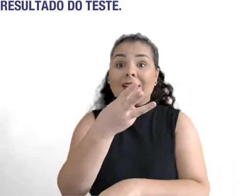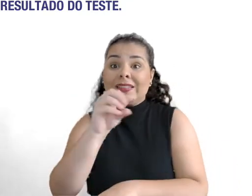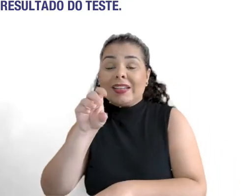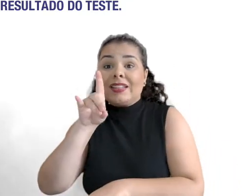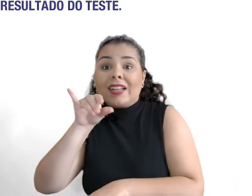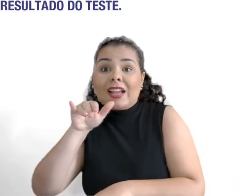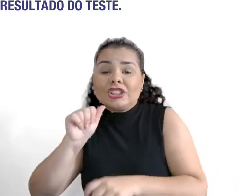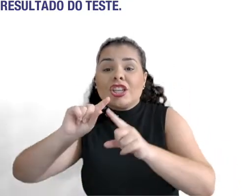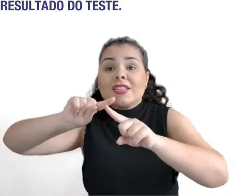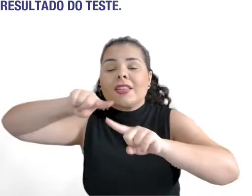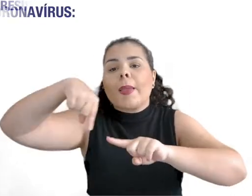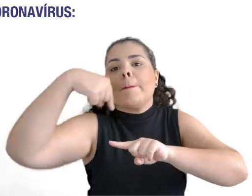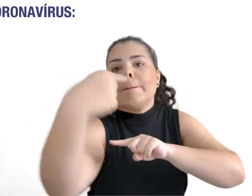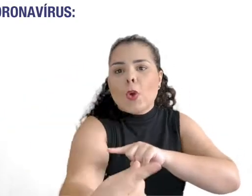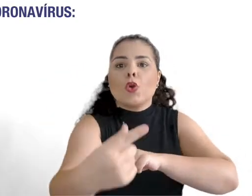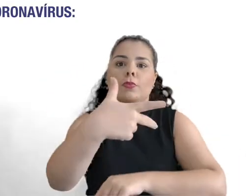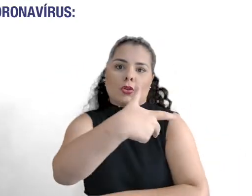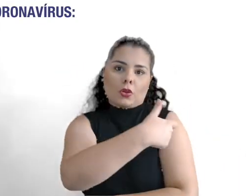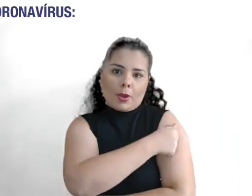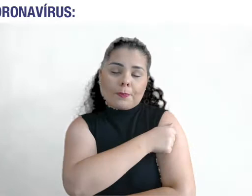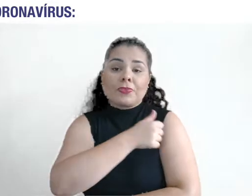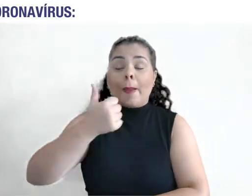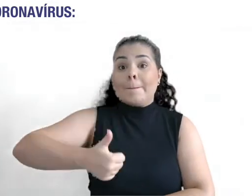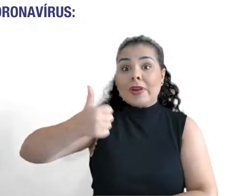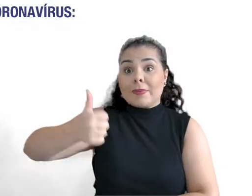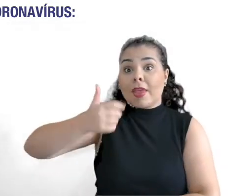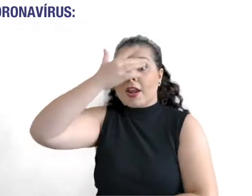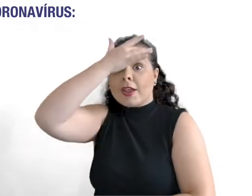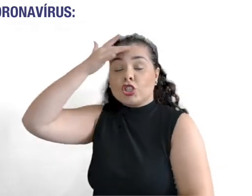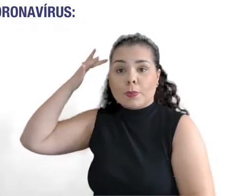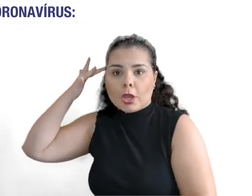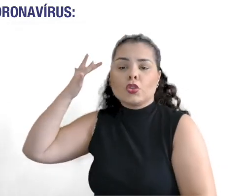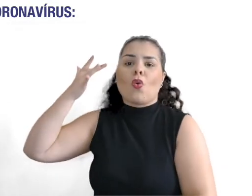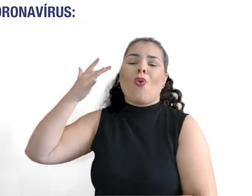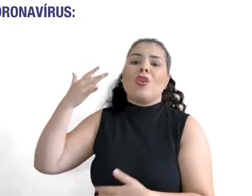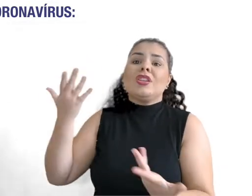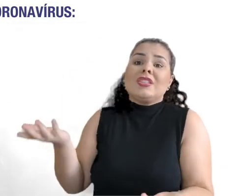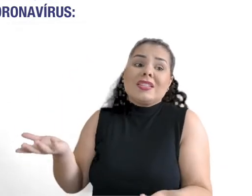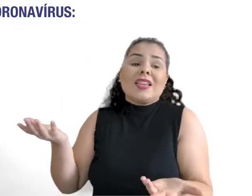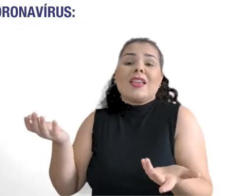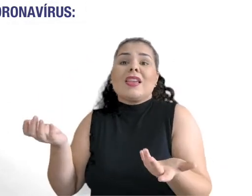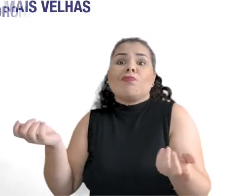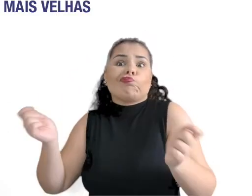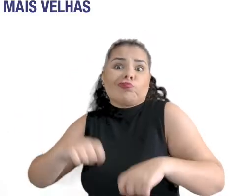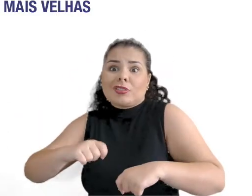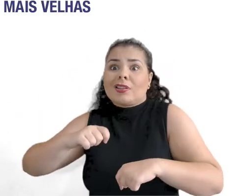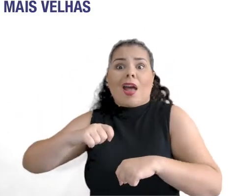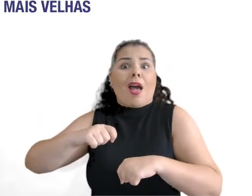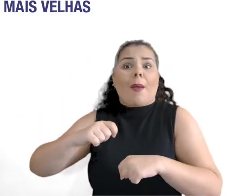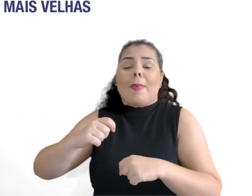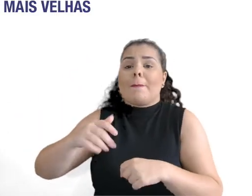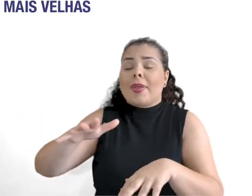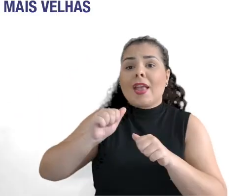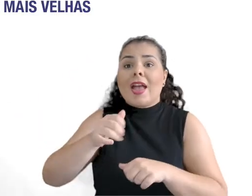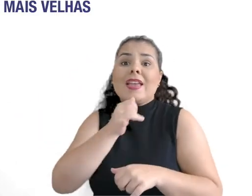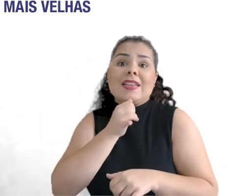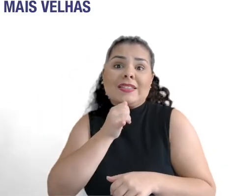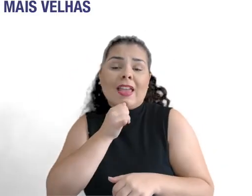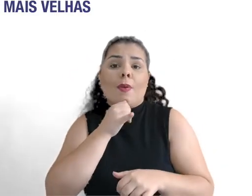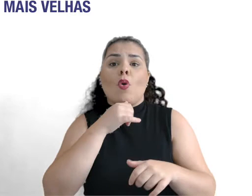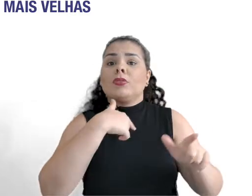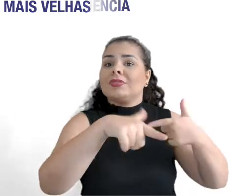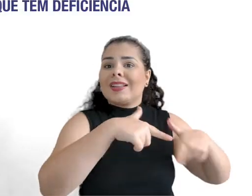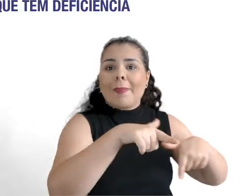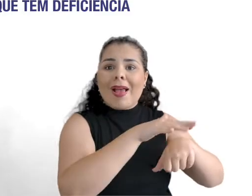início dos sintomas ou do resultado do teste. Primeiro vão ser vacinadas as pessoas que têm mais chances de pegar o novo coronavírus. Pessoas que trabalham com pessoas doentes,